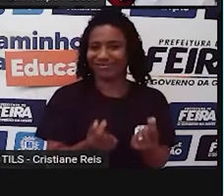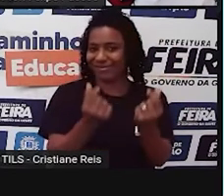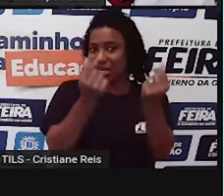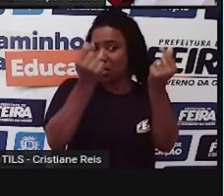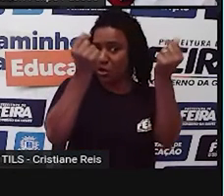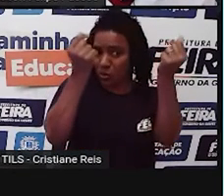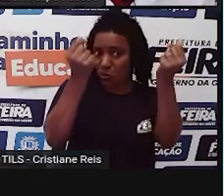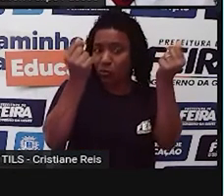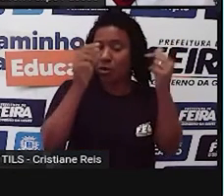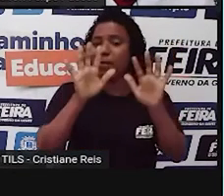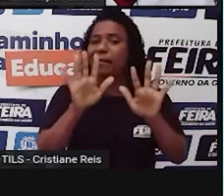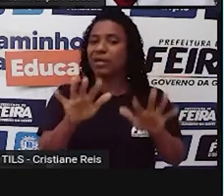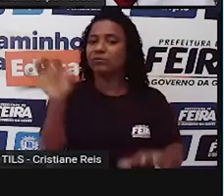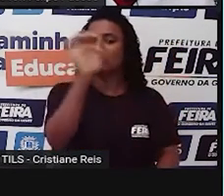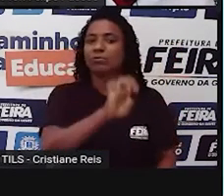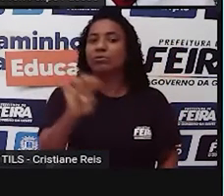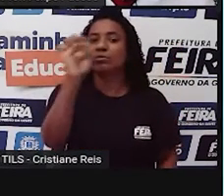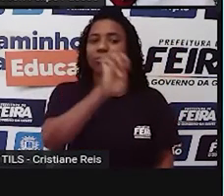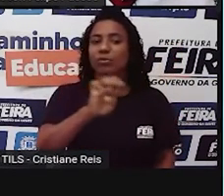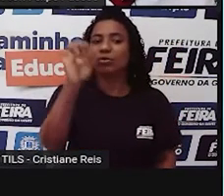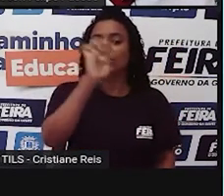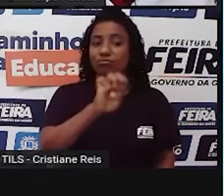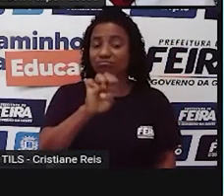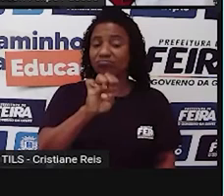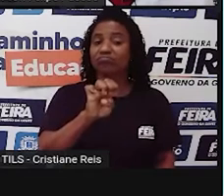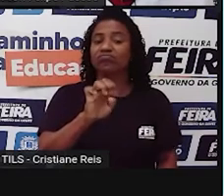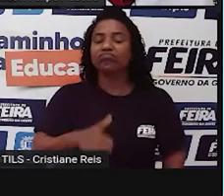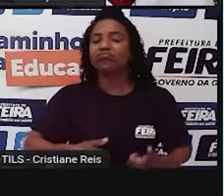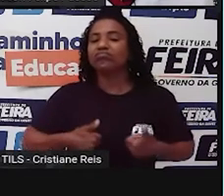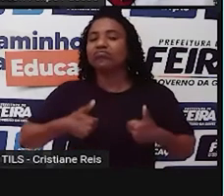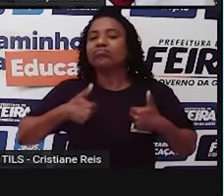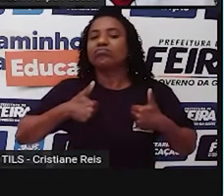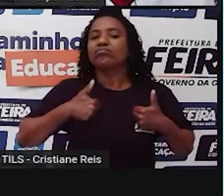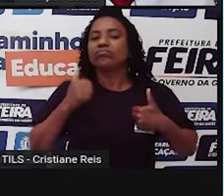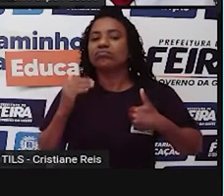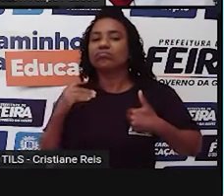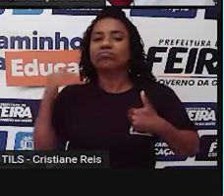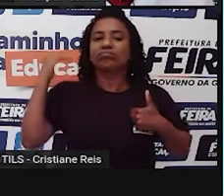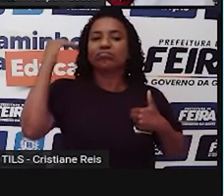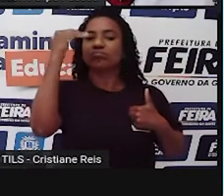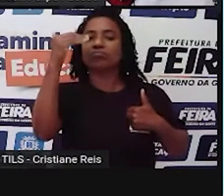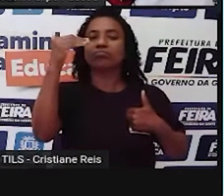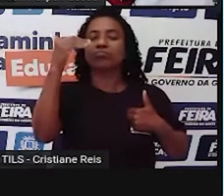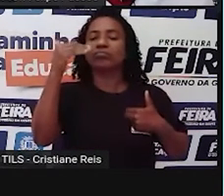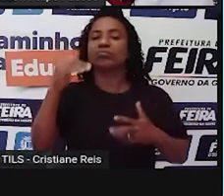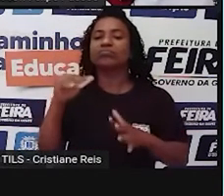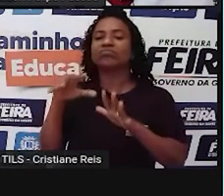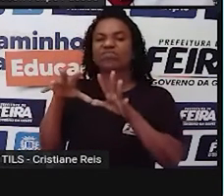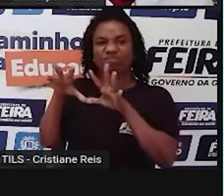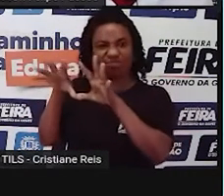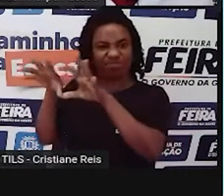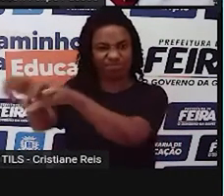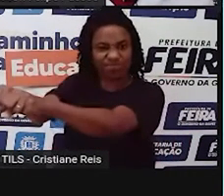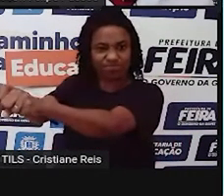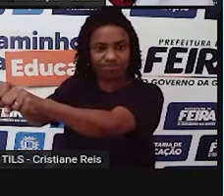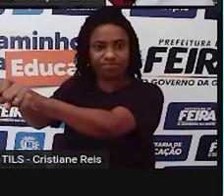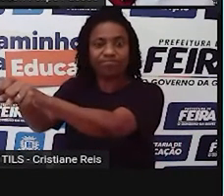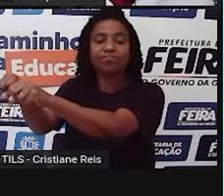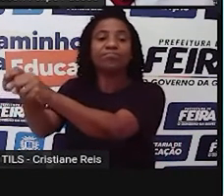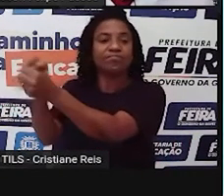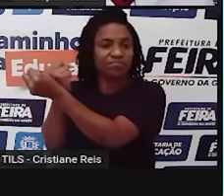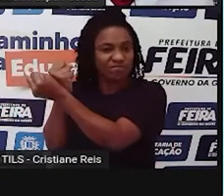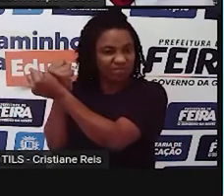chegou o europeu com a sua síndrome de superioridade, pegou esses povos à força, destruiu essas